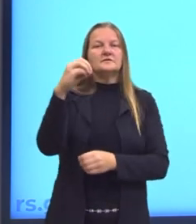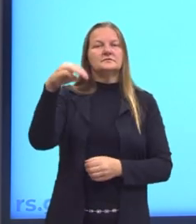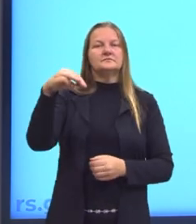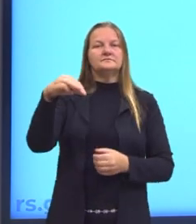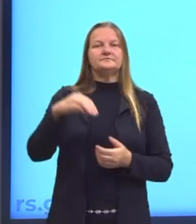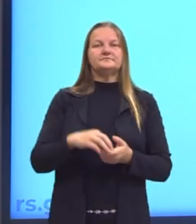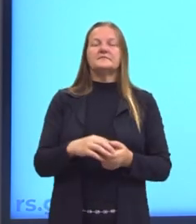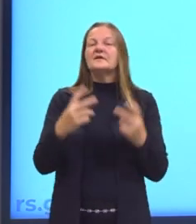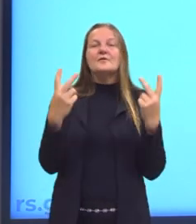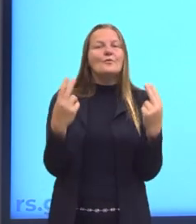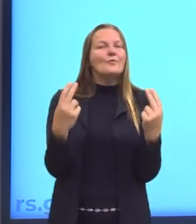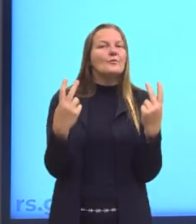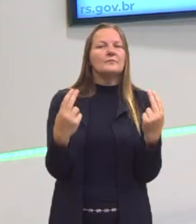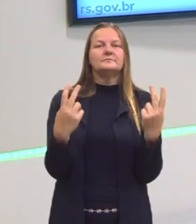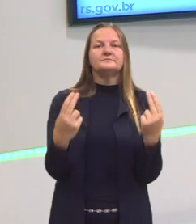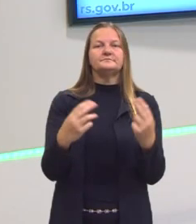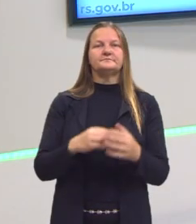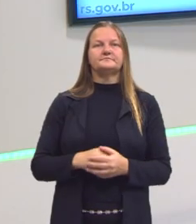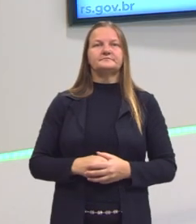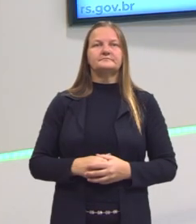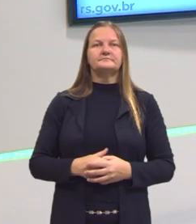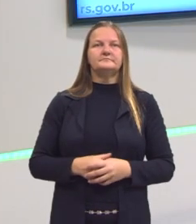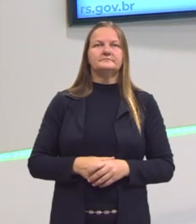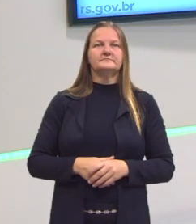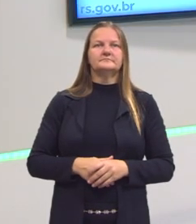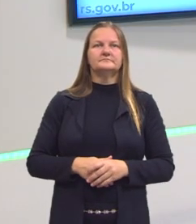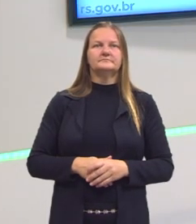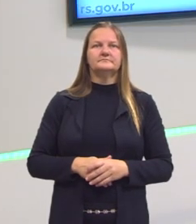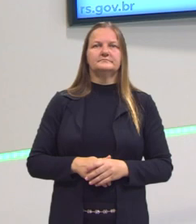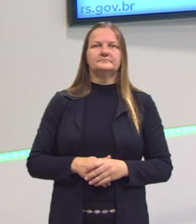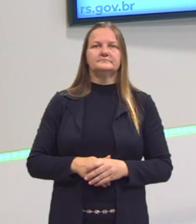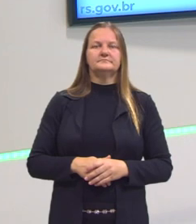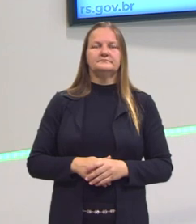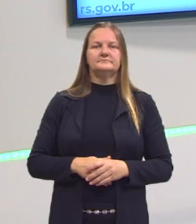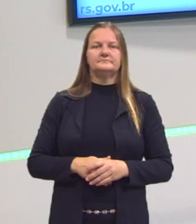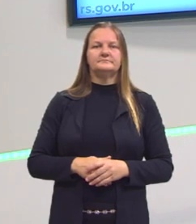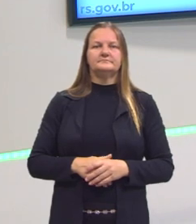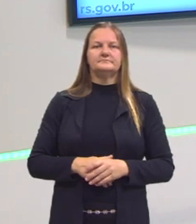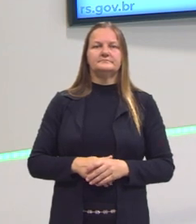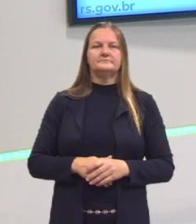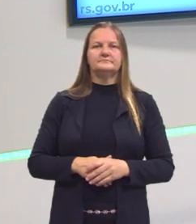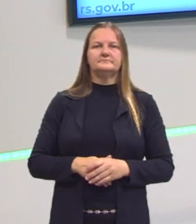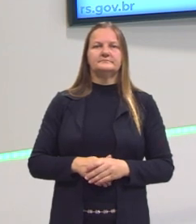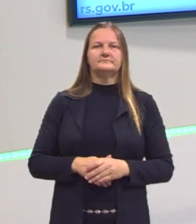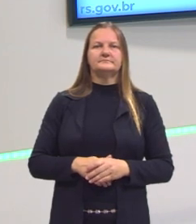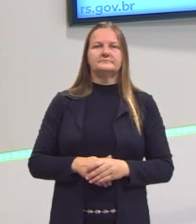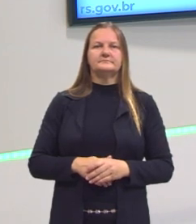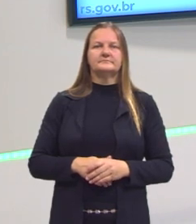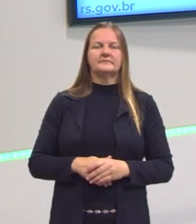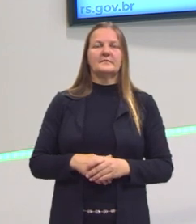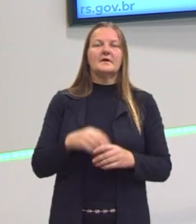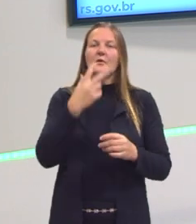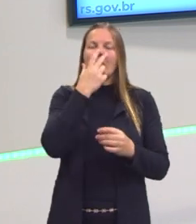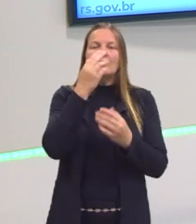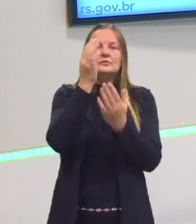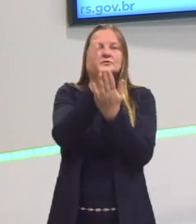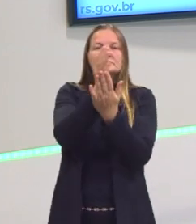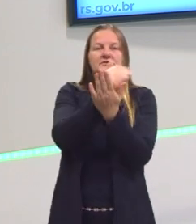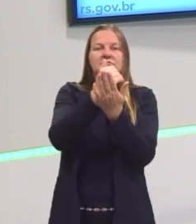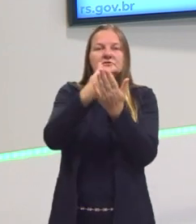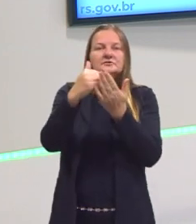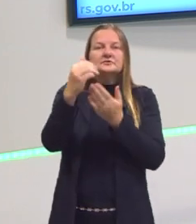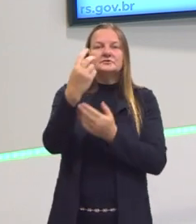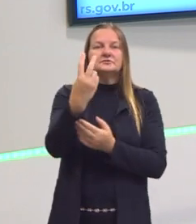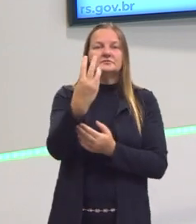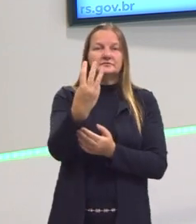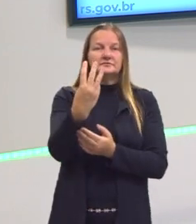É a mesma coisa do que pegar essa figura, dividir em 3 partes iguais e pegar uma dessas partes. Ou seja, eu